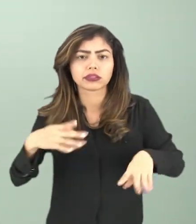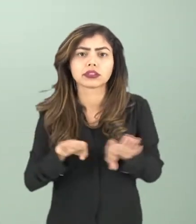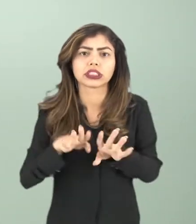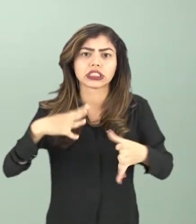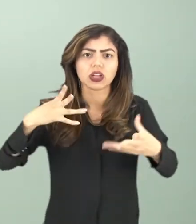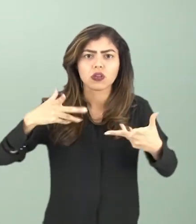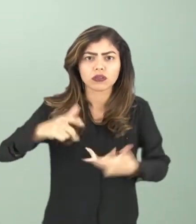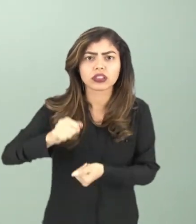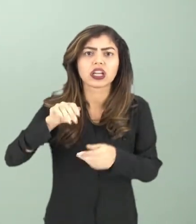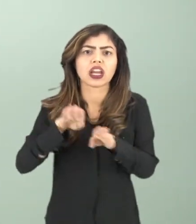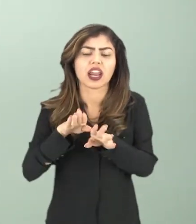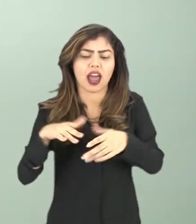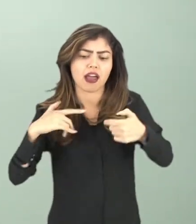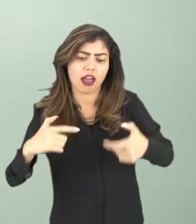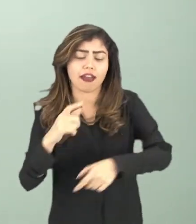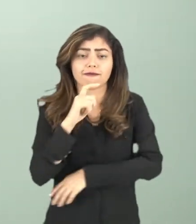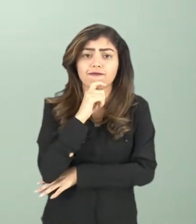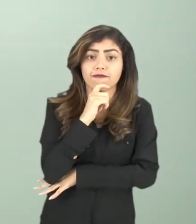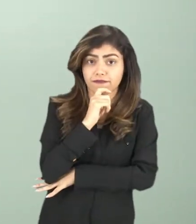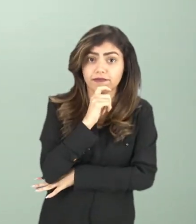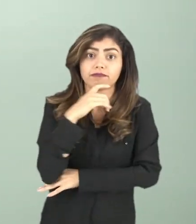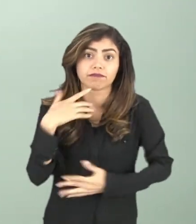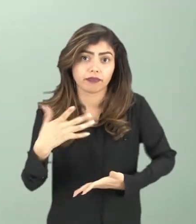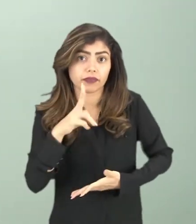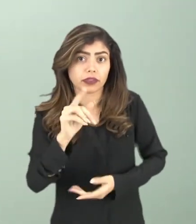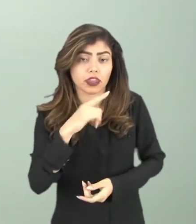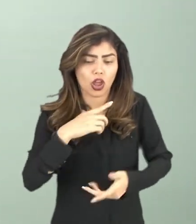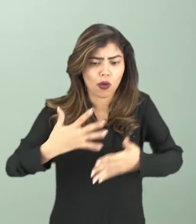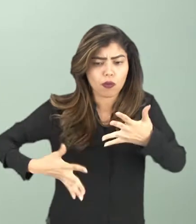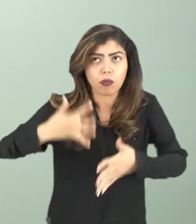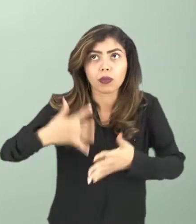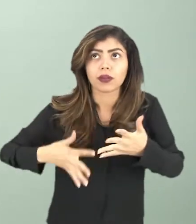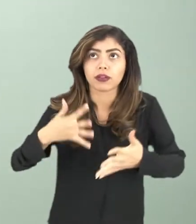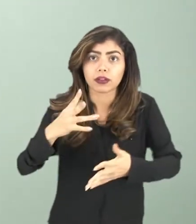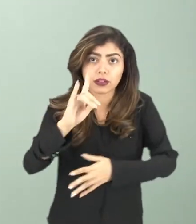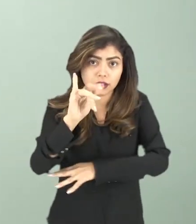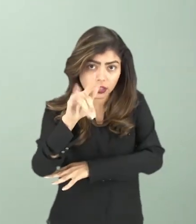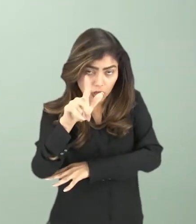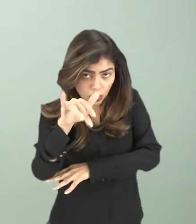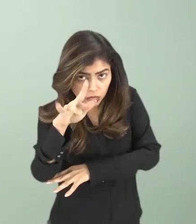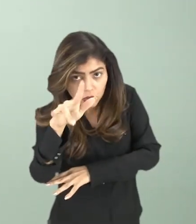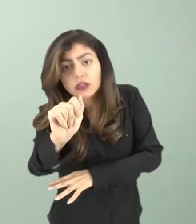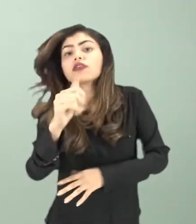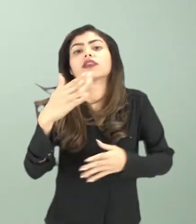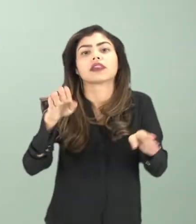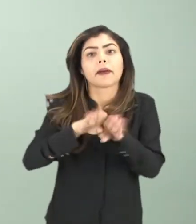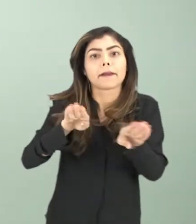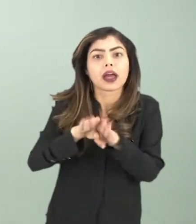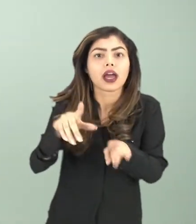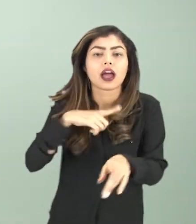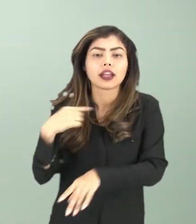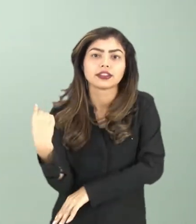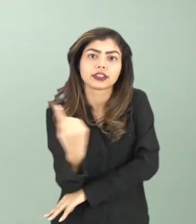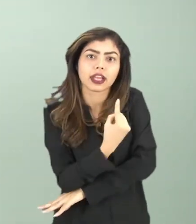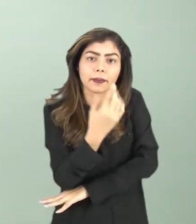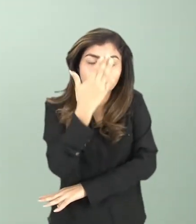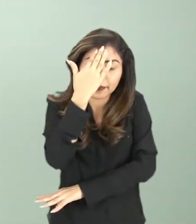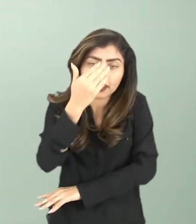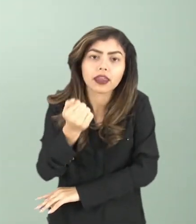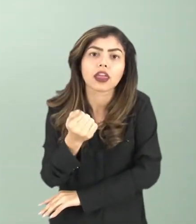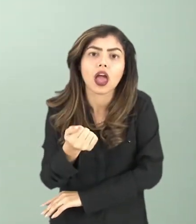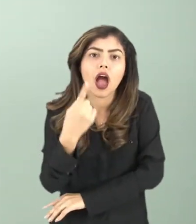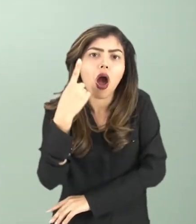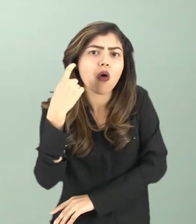Guerra Fria é um conflito ideológico, é um período de conflitos ideológicos, A gente, a gente tem aquelas